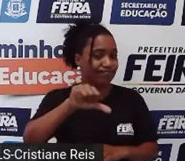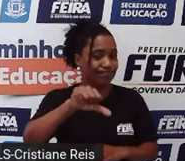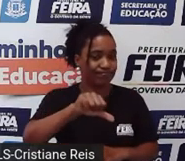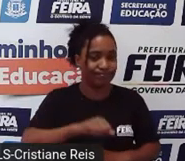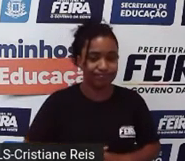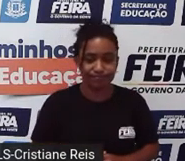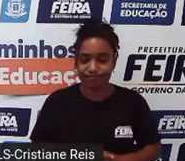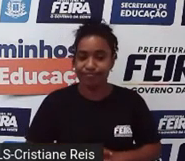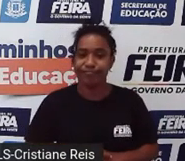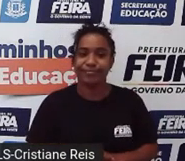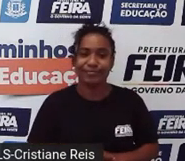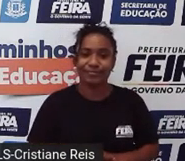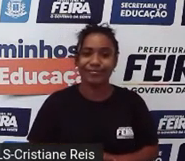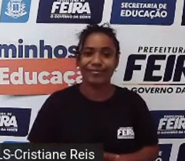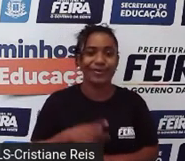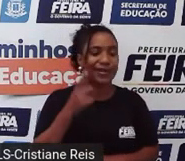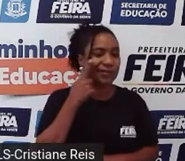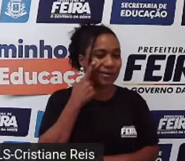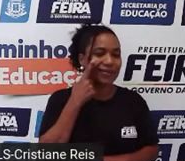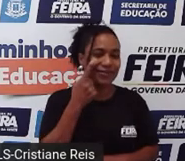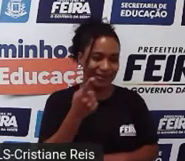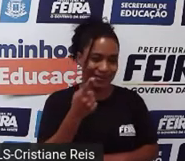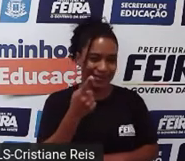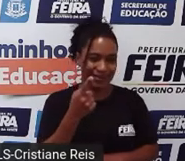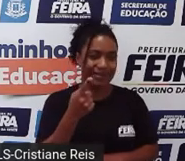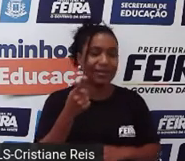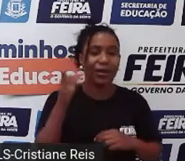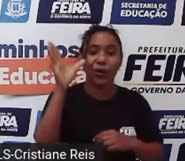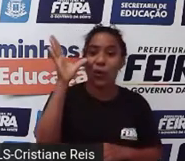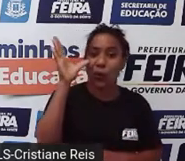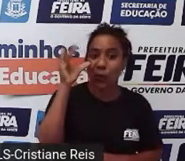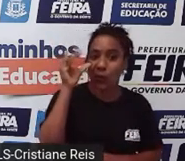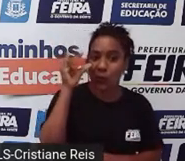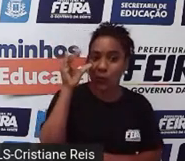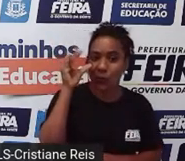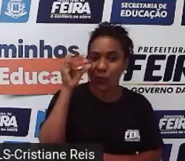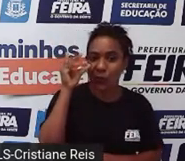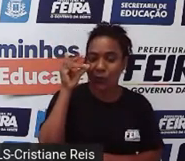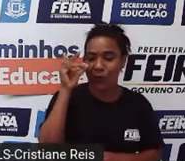E agora eu trago para vocês algumas curiosities.